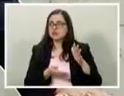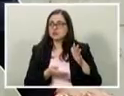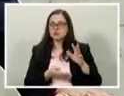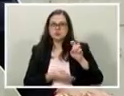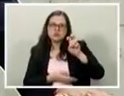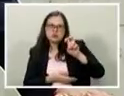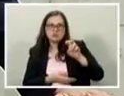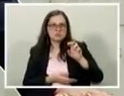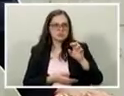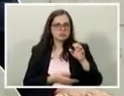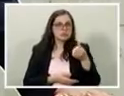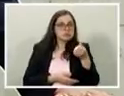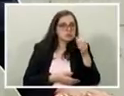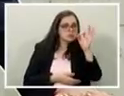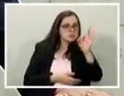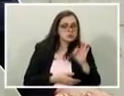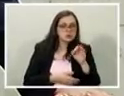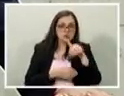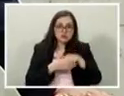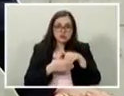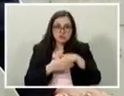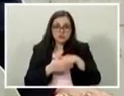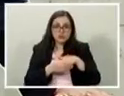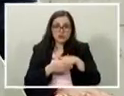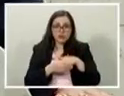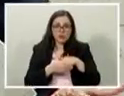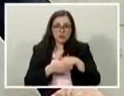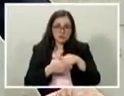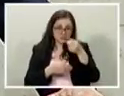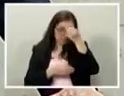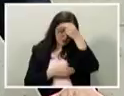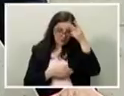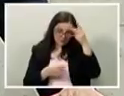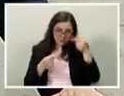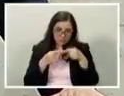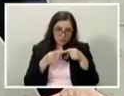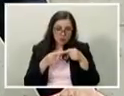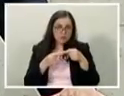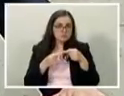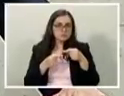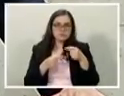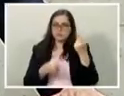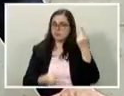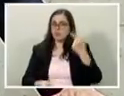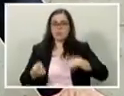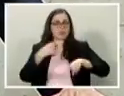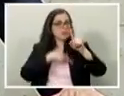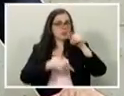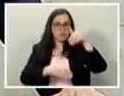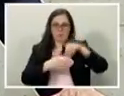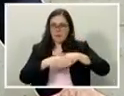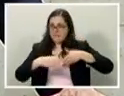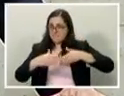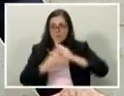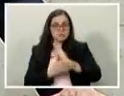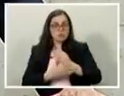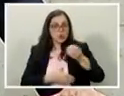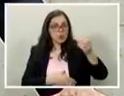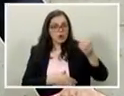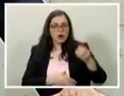intenções de votos para a prefeitura, nesse meio tempo, não só ganha a eleição em primeiro turno, algo inédito nessa cidade,